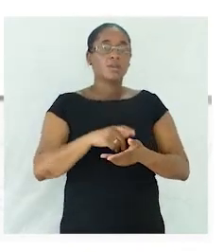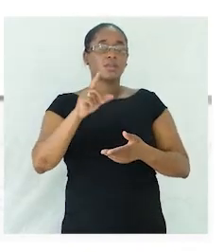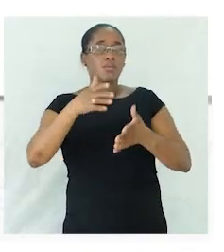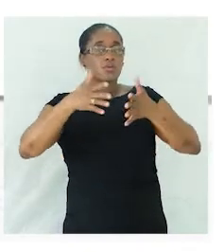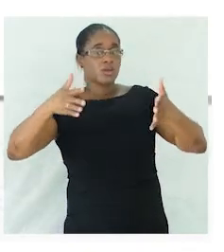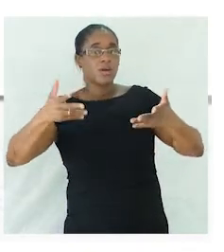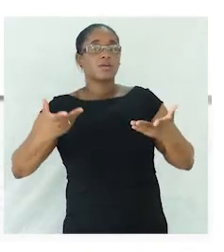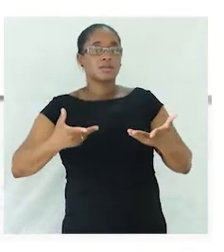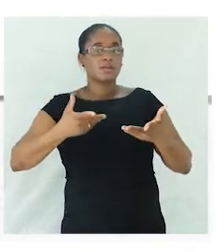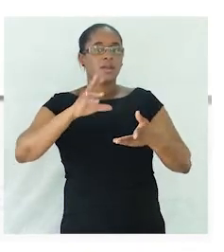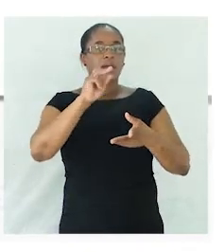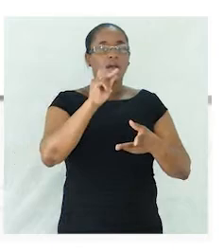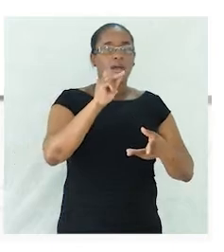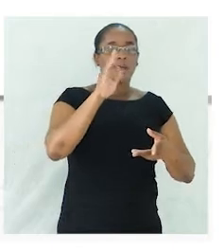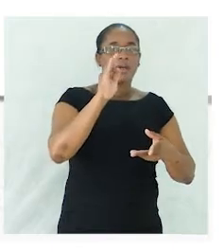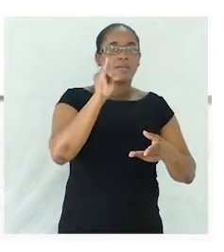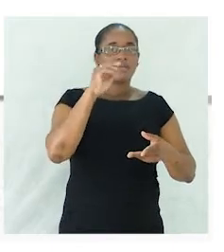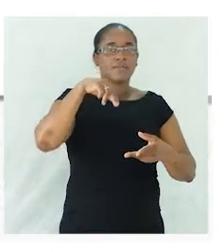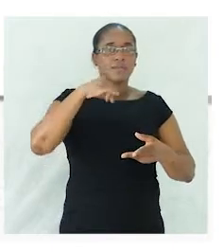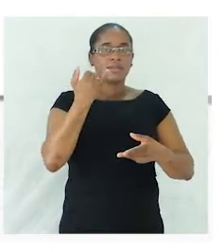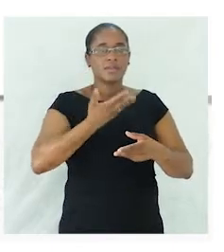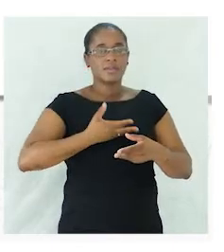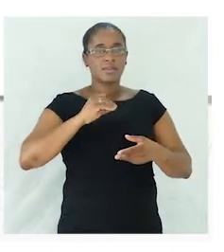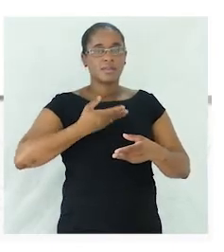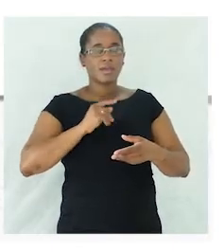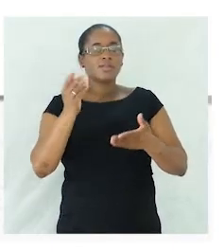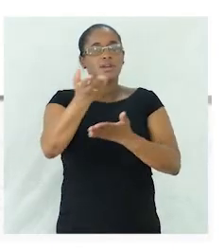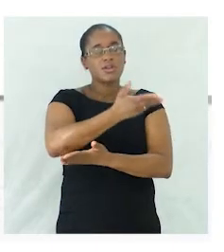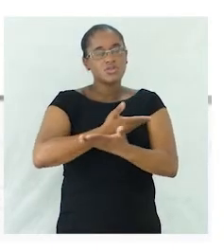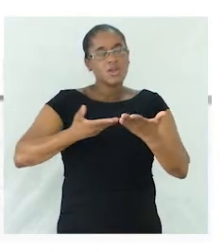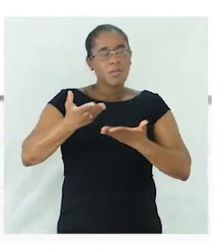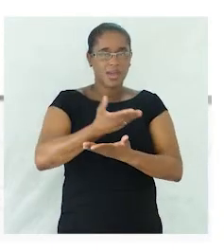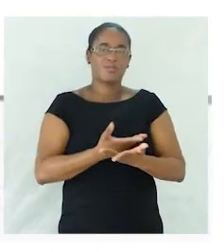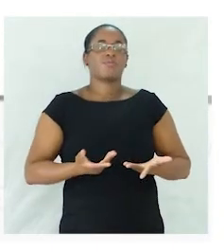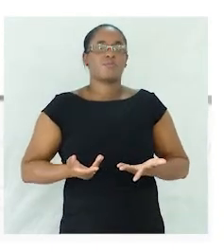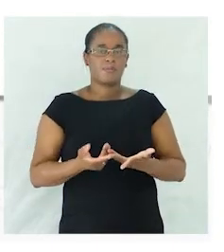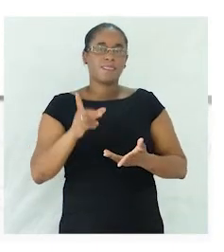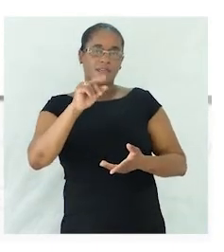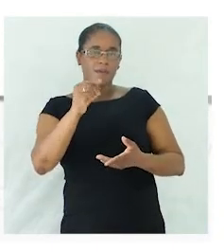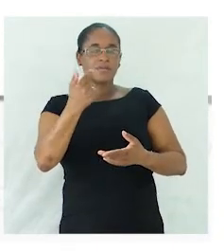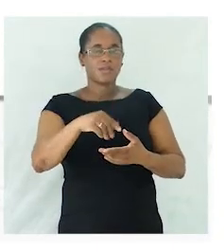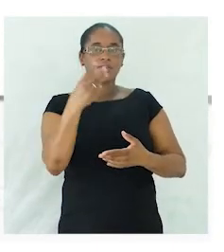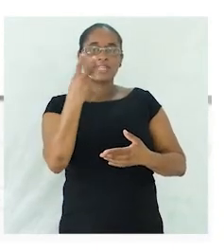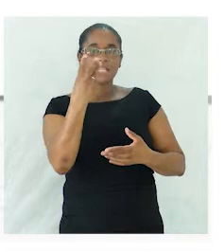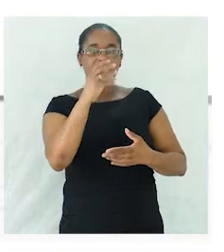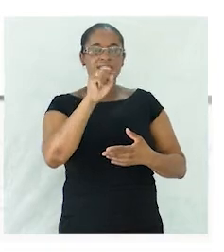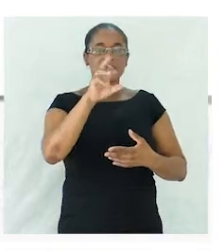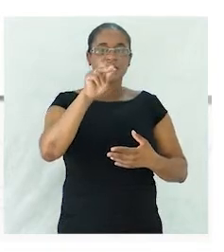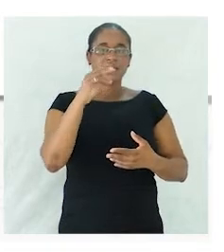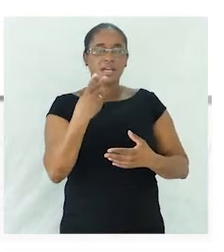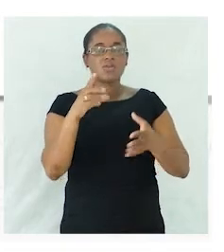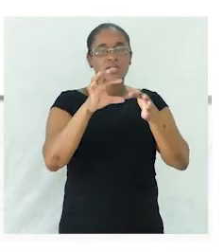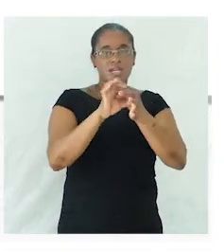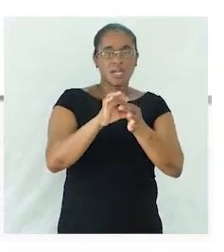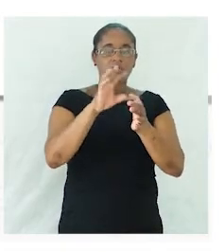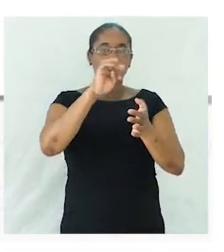tamanho da afinidade de relacionamento e vamos ter três graus relacionados com